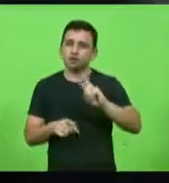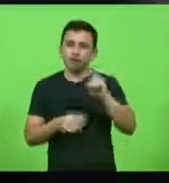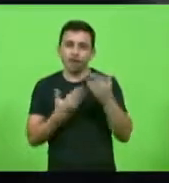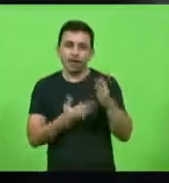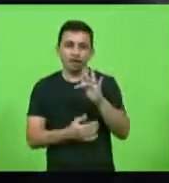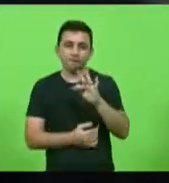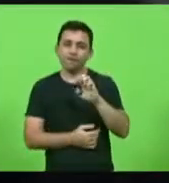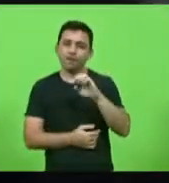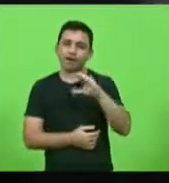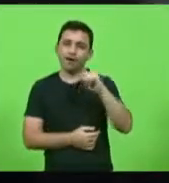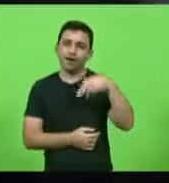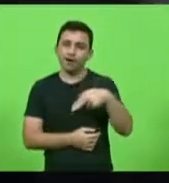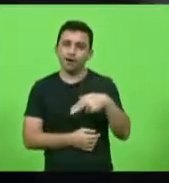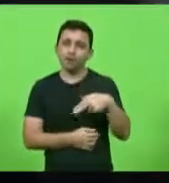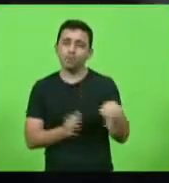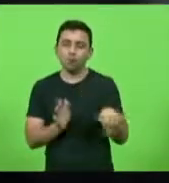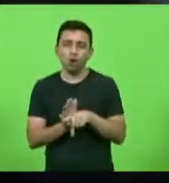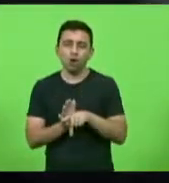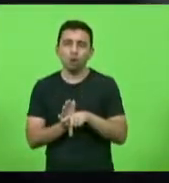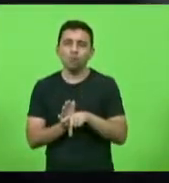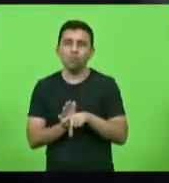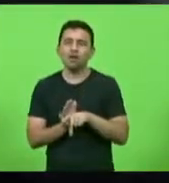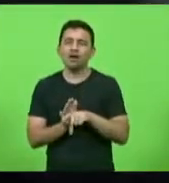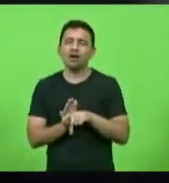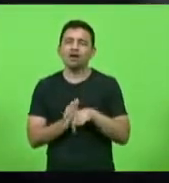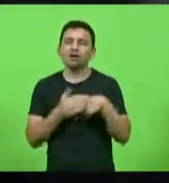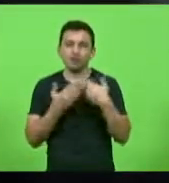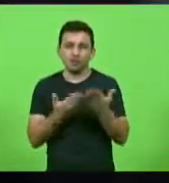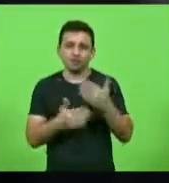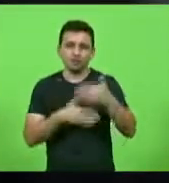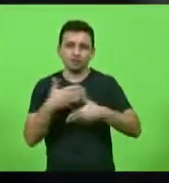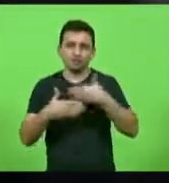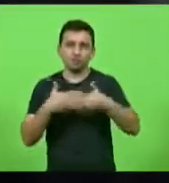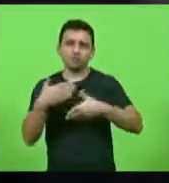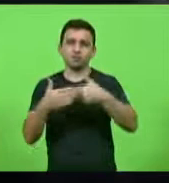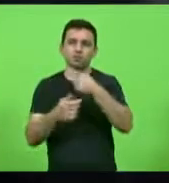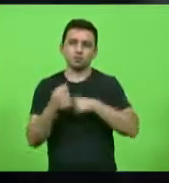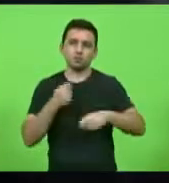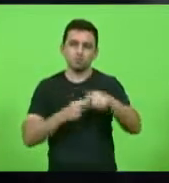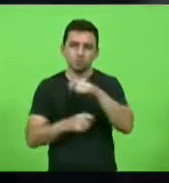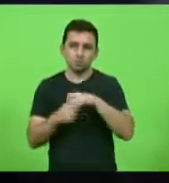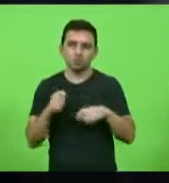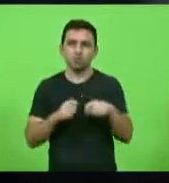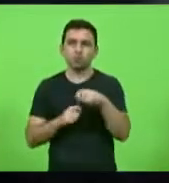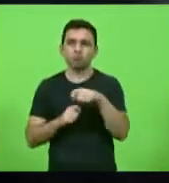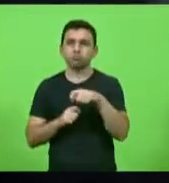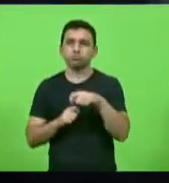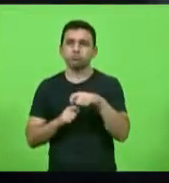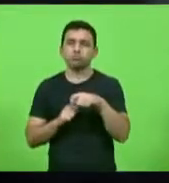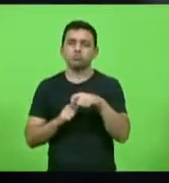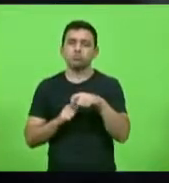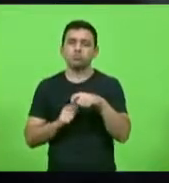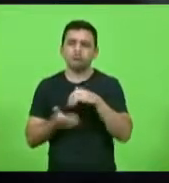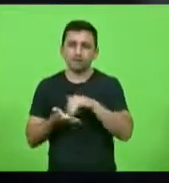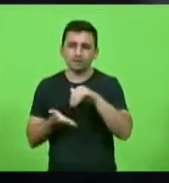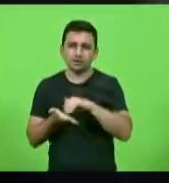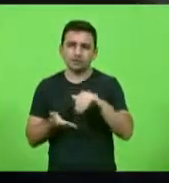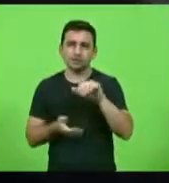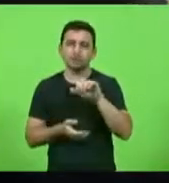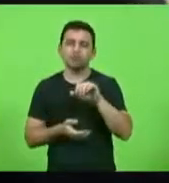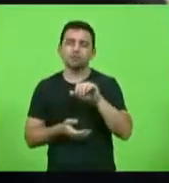por meio da sua Câmara Temática de Desenvolvimento Econômico dirigido pelo secretário de Desenvolvimento Econômico de São José